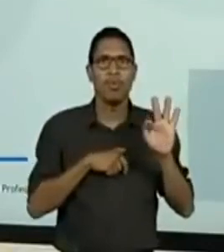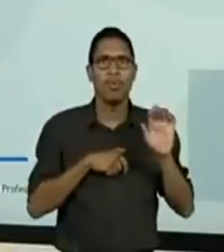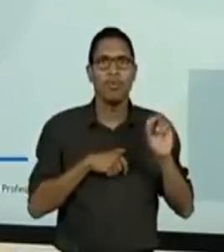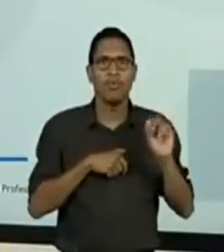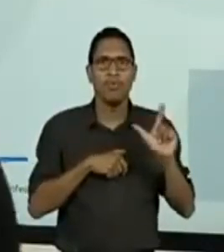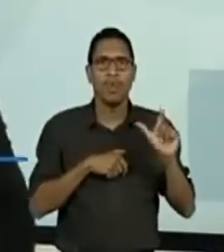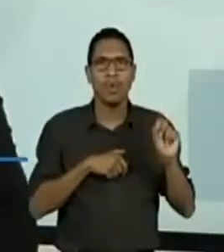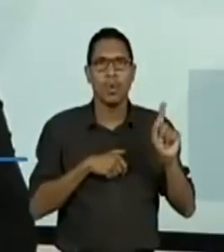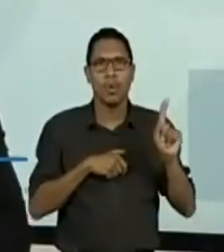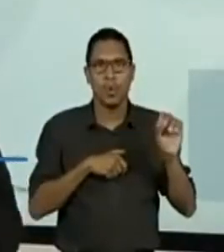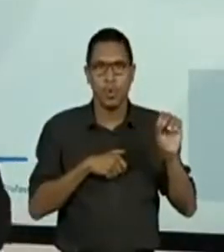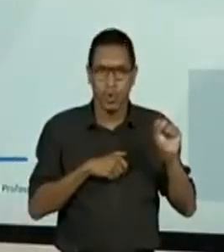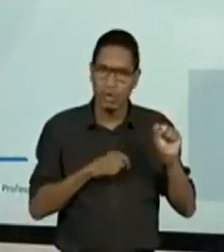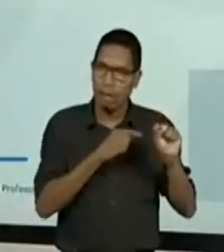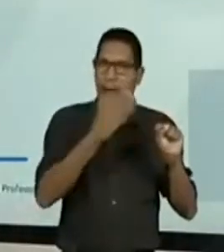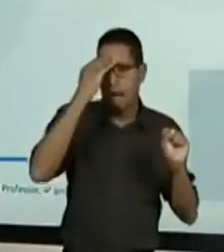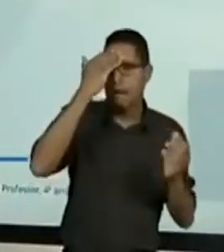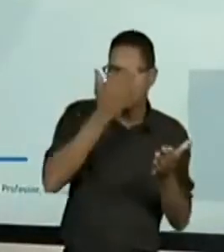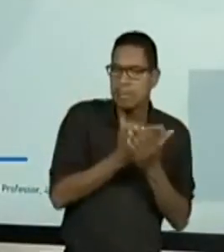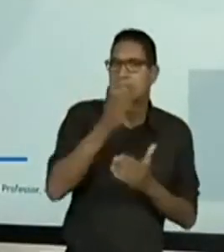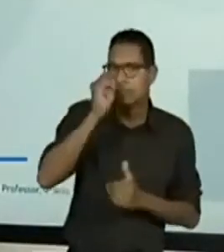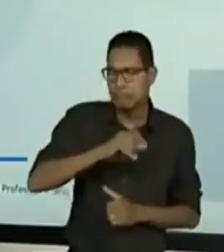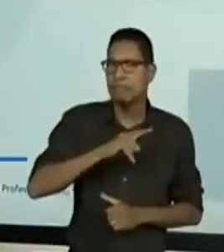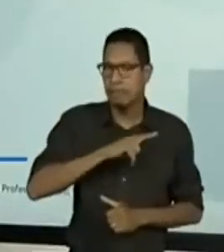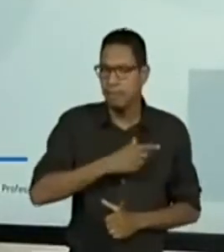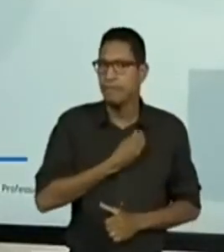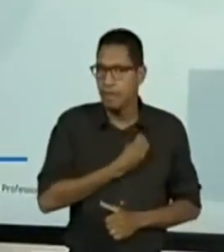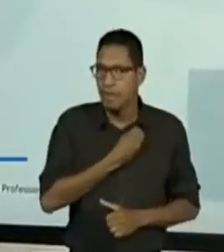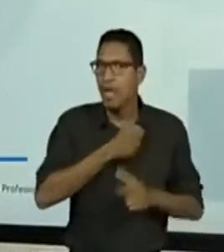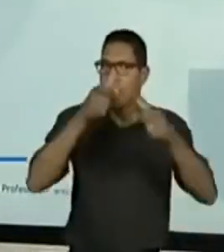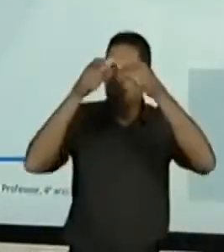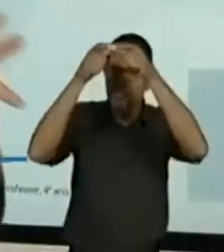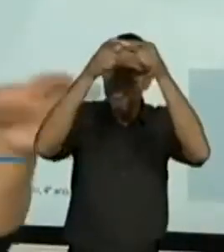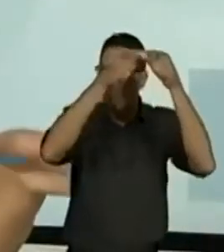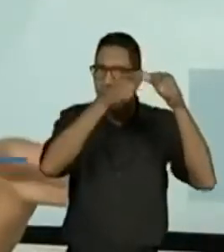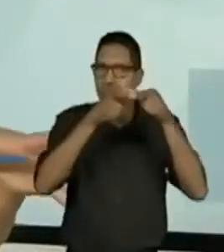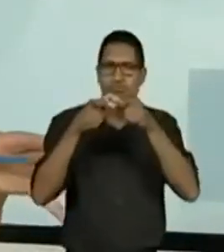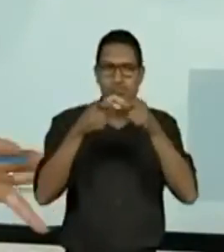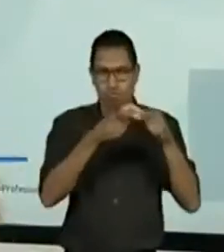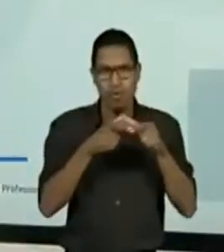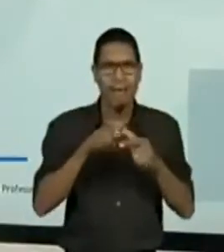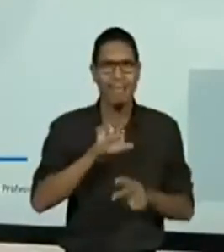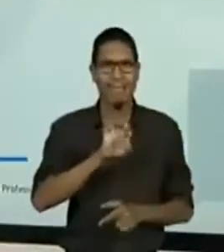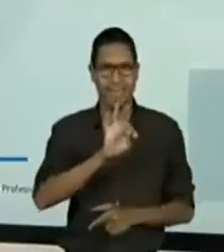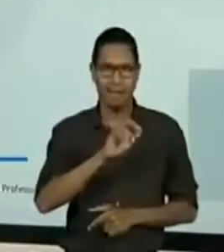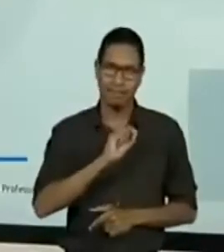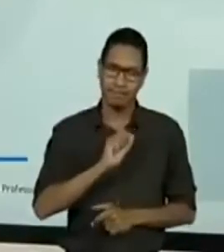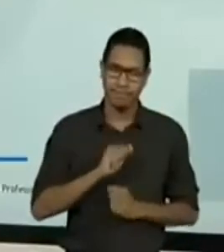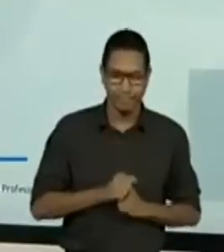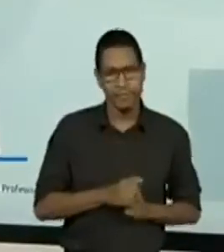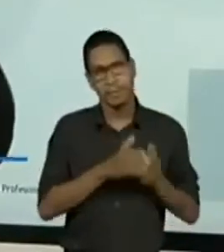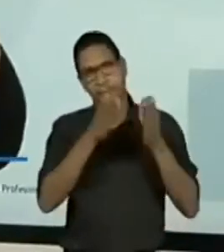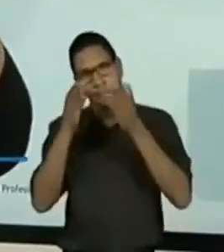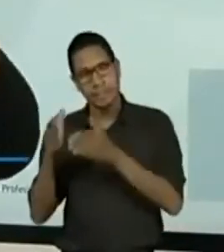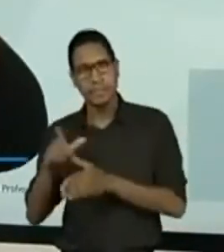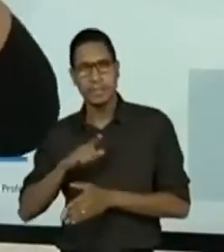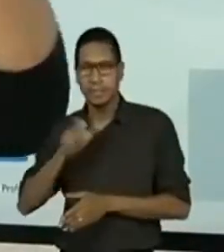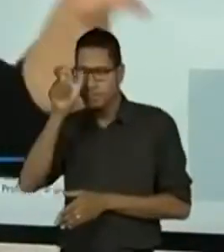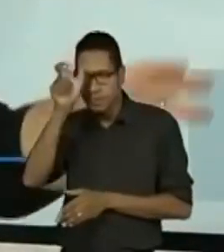existência de seres extraterrestres e estes fenômenos e os cientistas, astrofísicos,